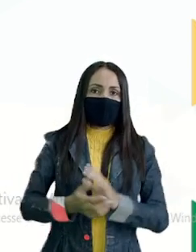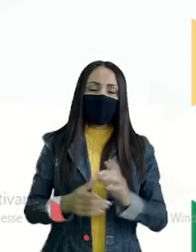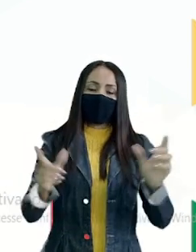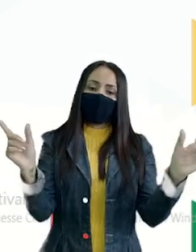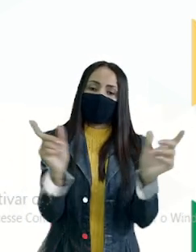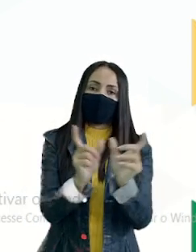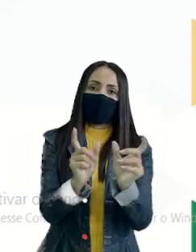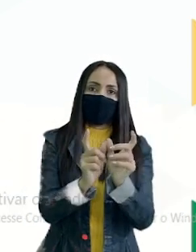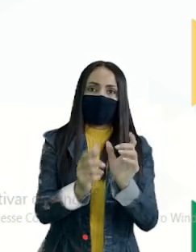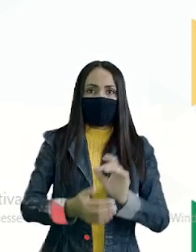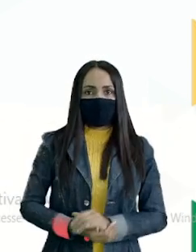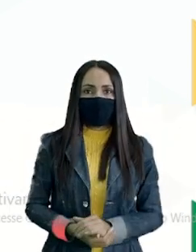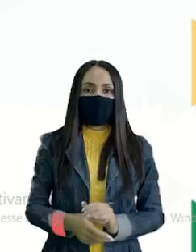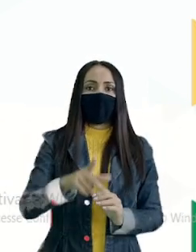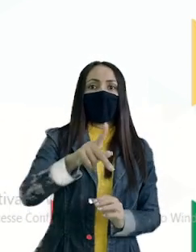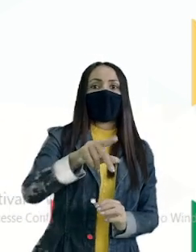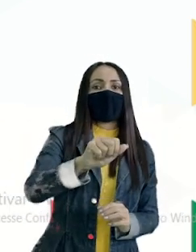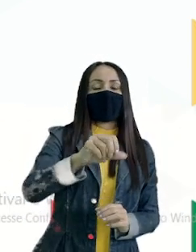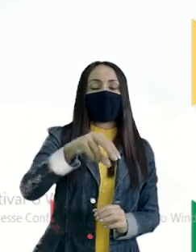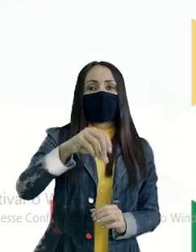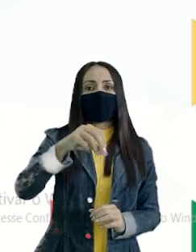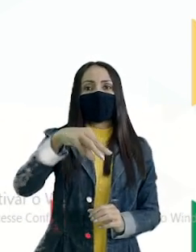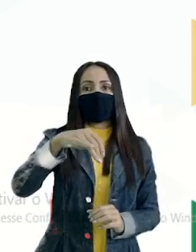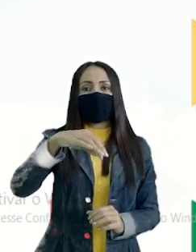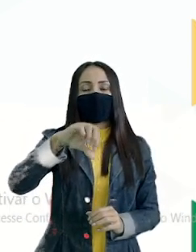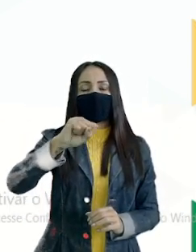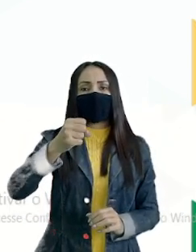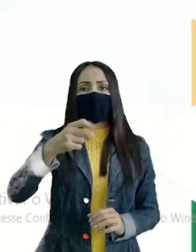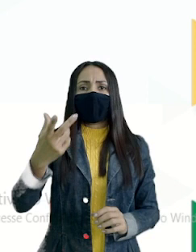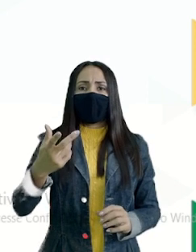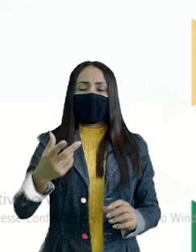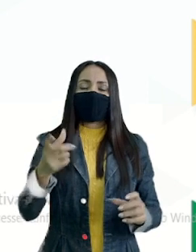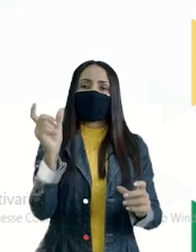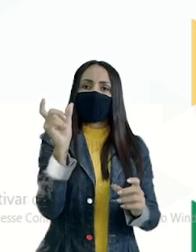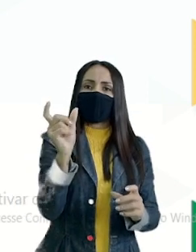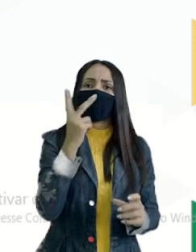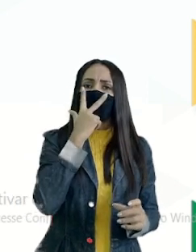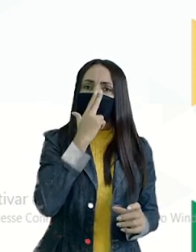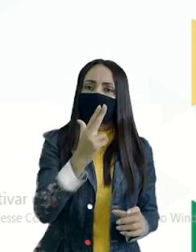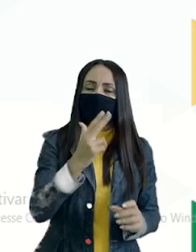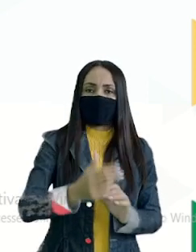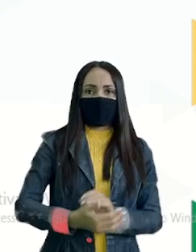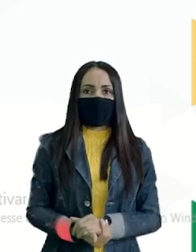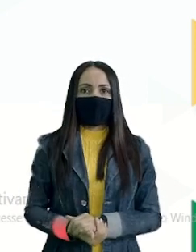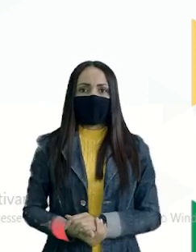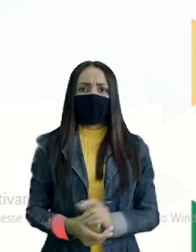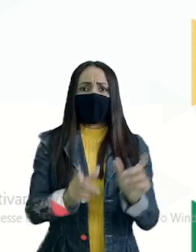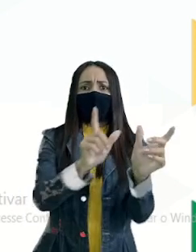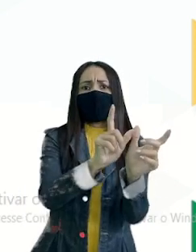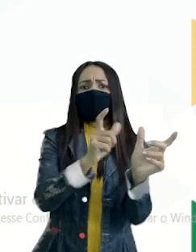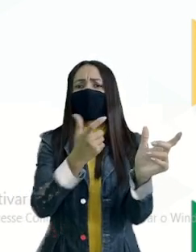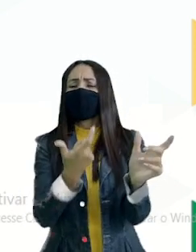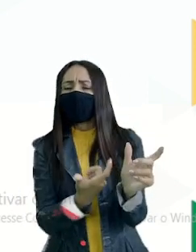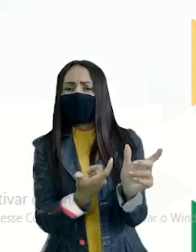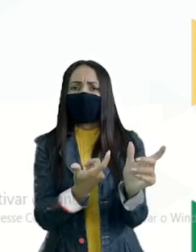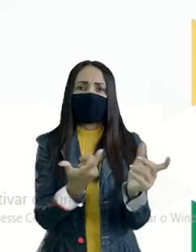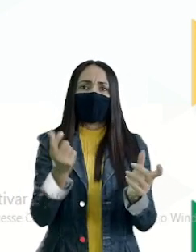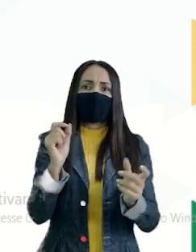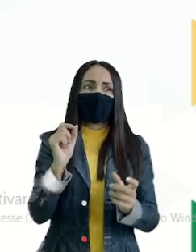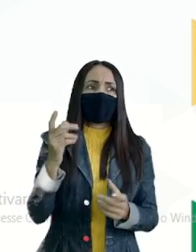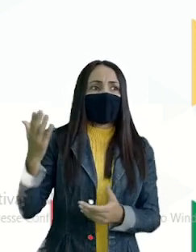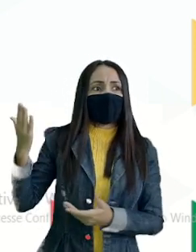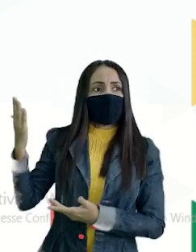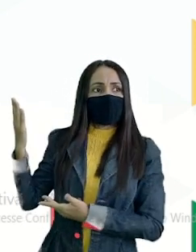Parônimos Nós veremos Que são palavras Parecidas E os antônimos O que são os antônimos? Na tela